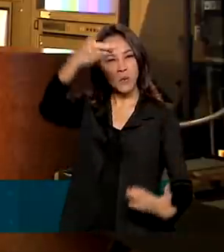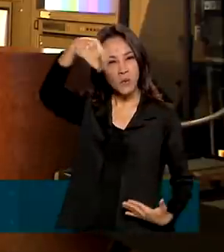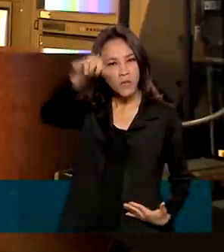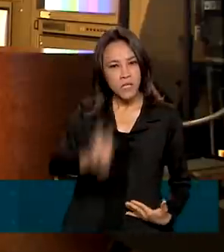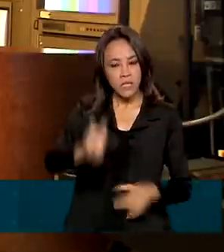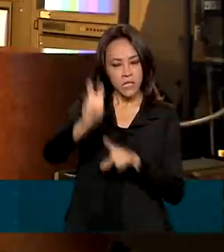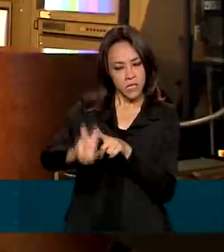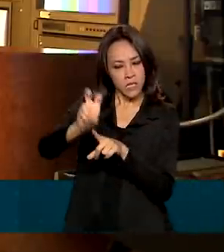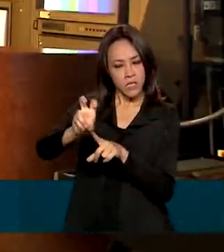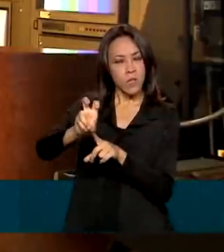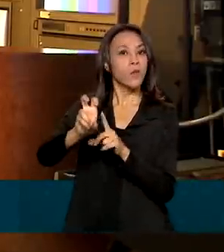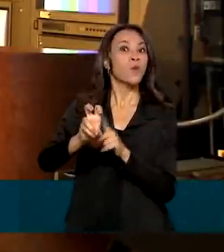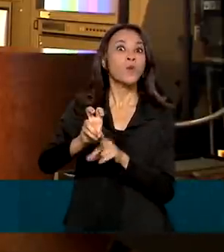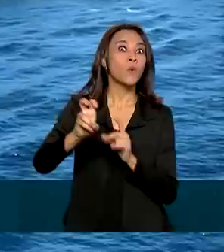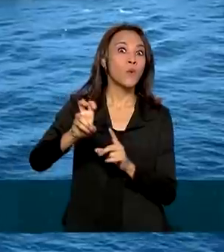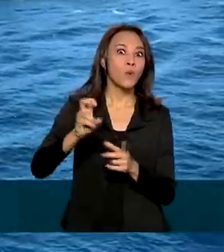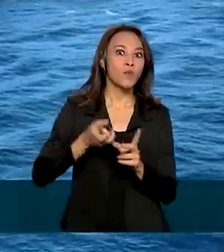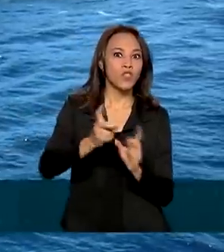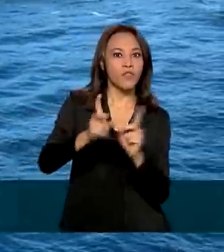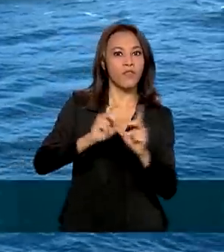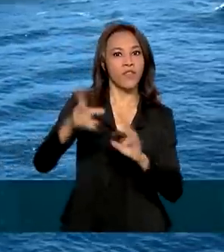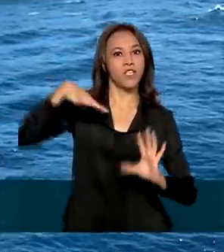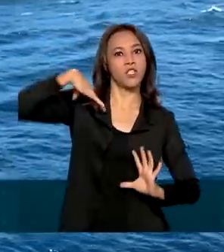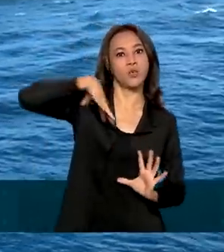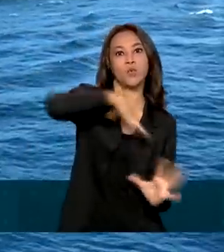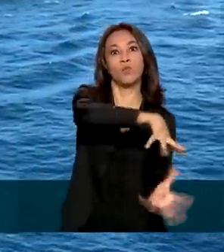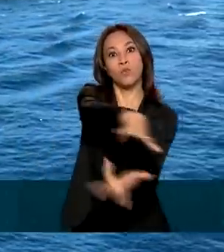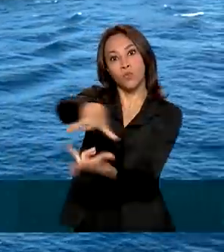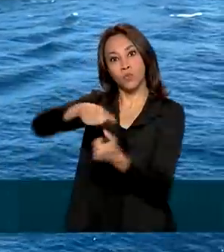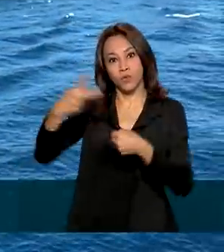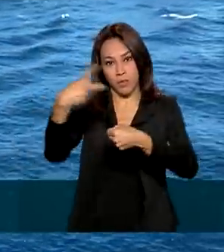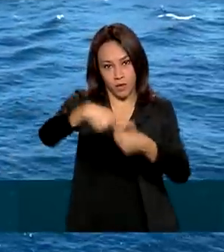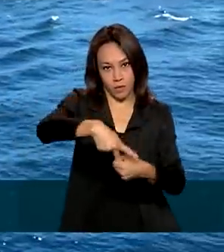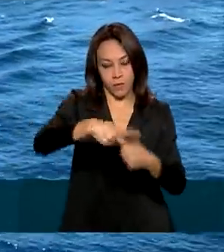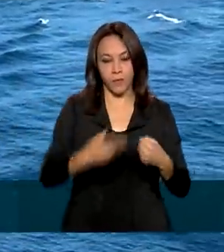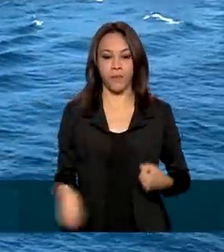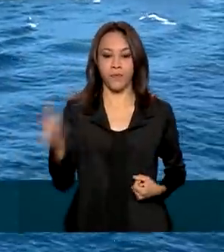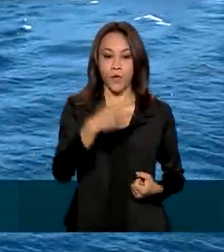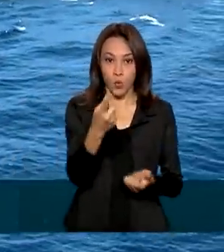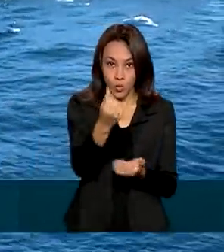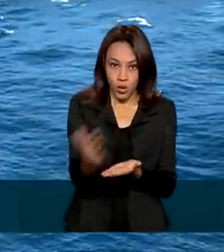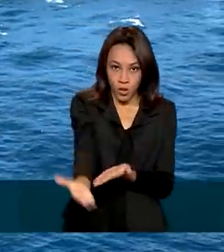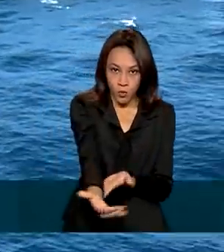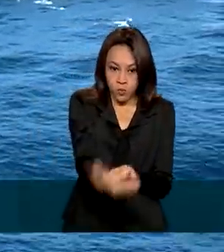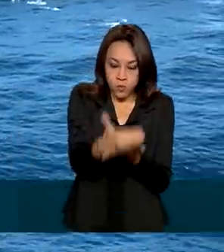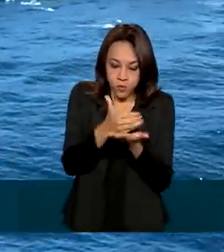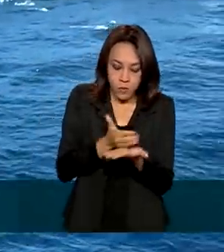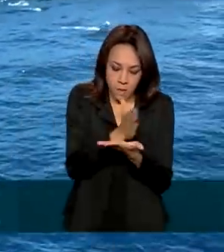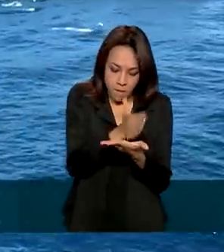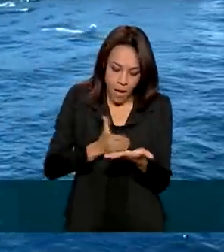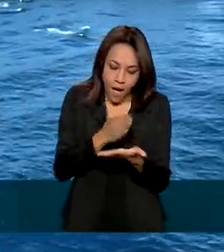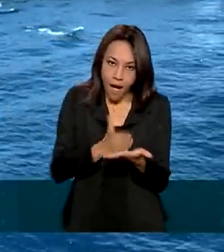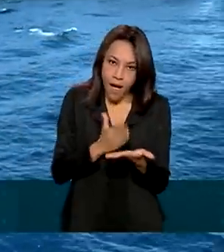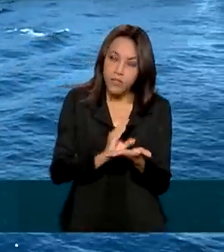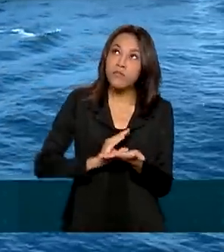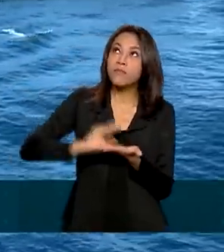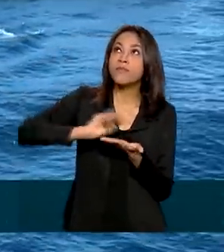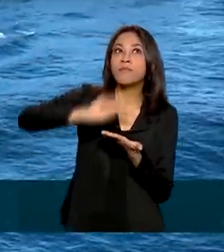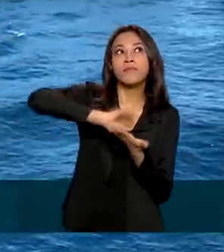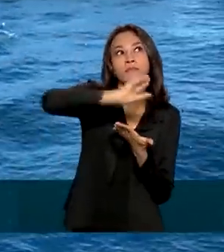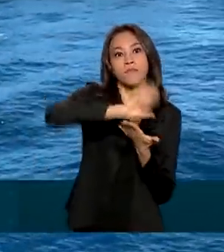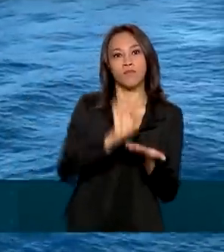e exportadores de petróleo do mundo. Dos recursos arrecadados no leilão, parte vai ser destinada para estados e